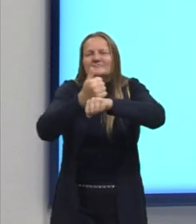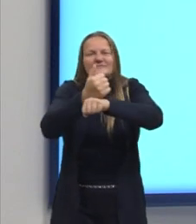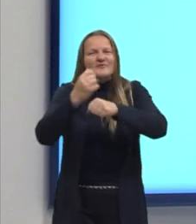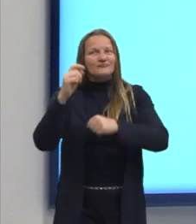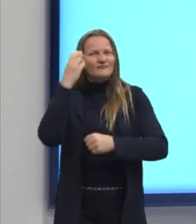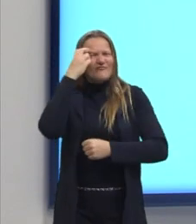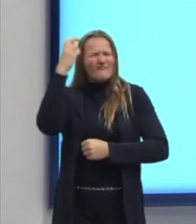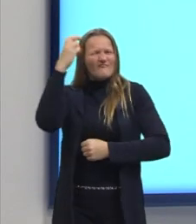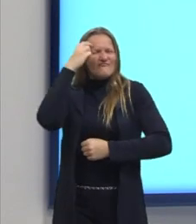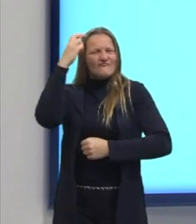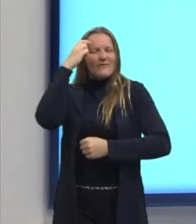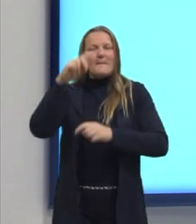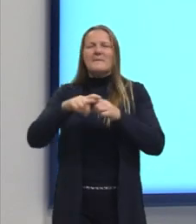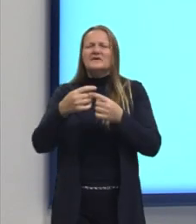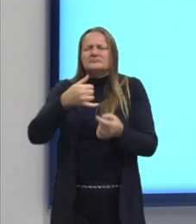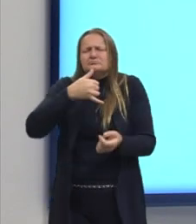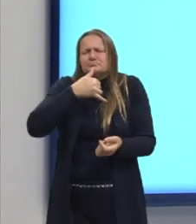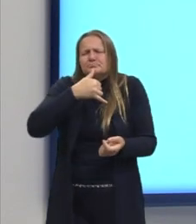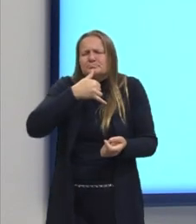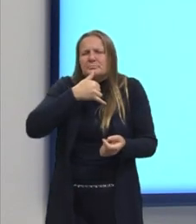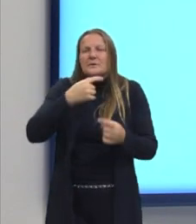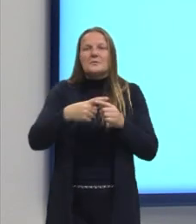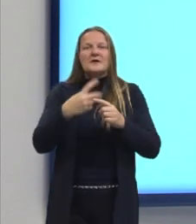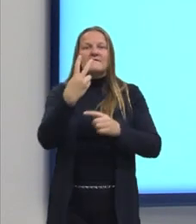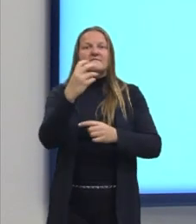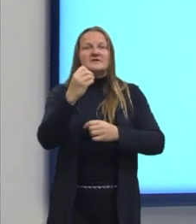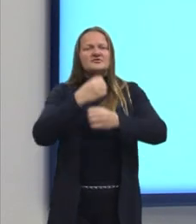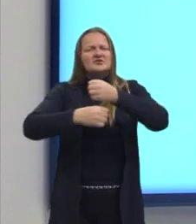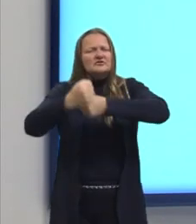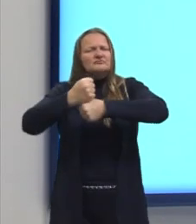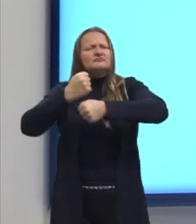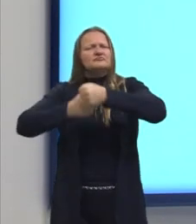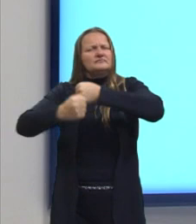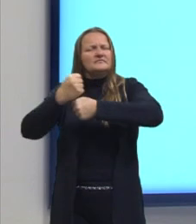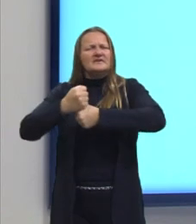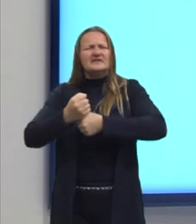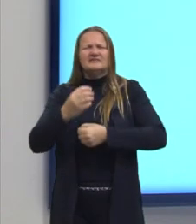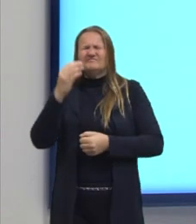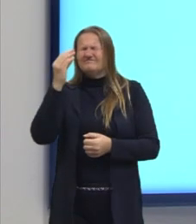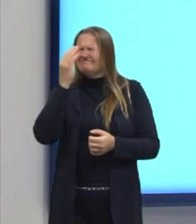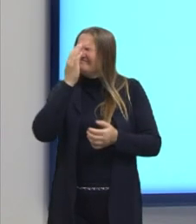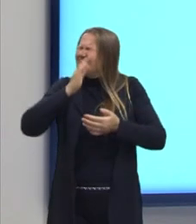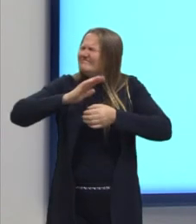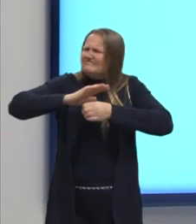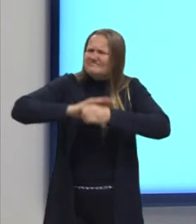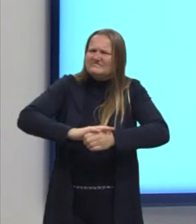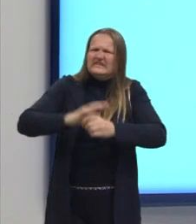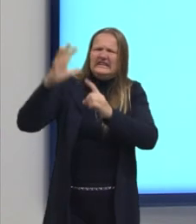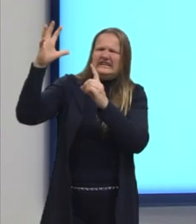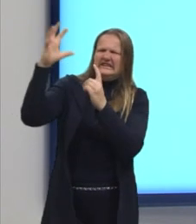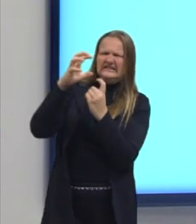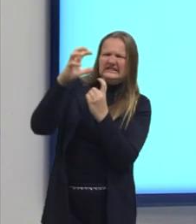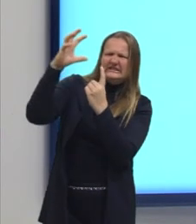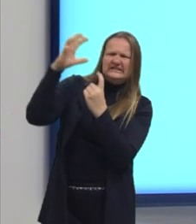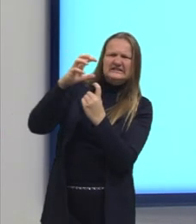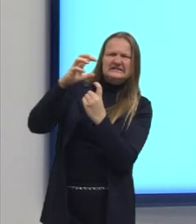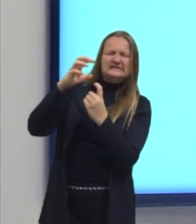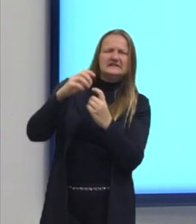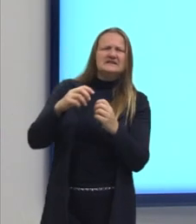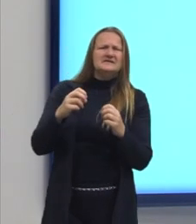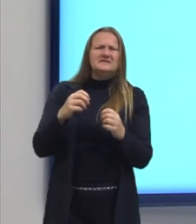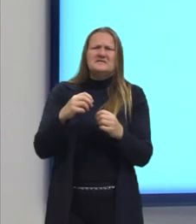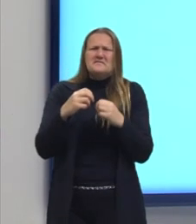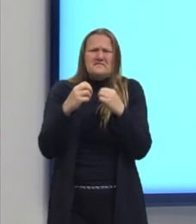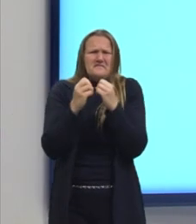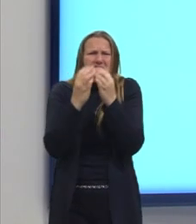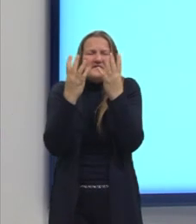mas infeliz, porque há 20 anos atrás foi humilhado publicamente durante uma festa e perdeu Helena,